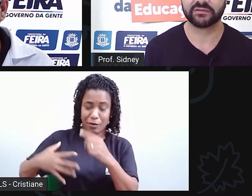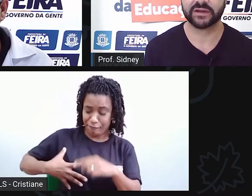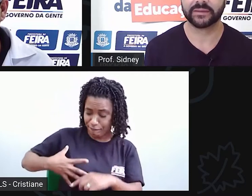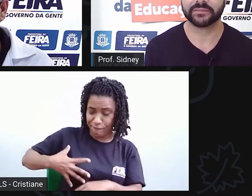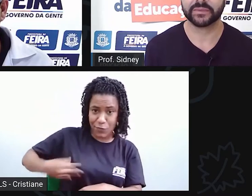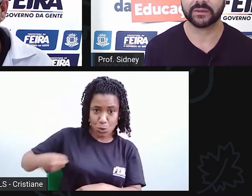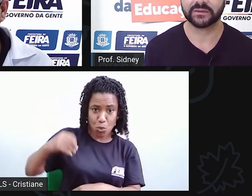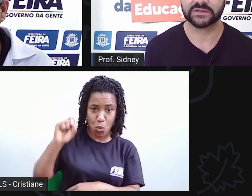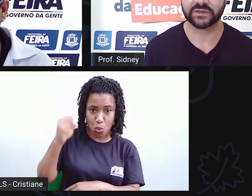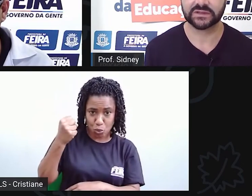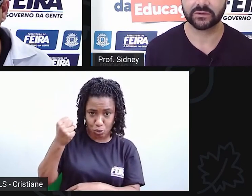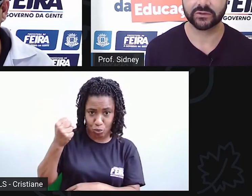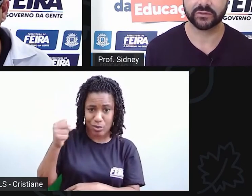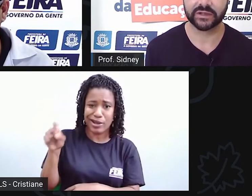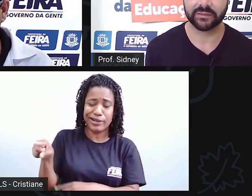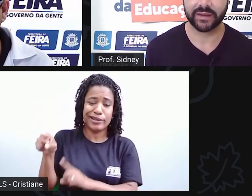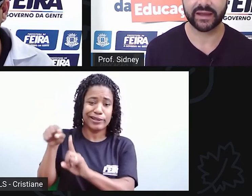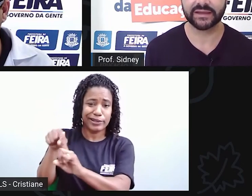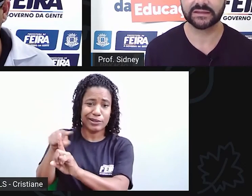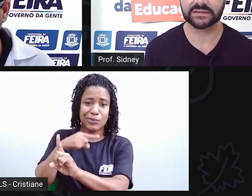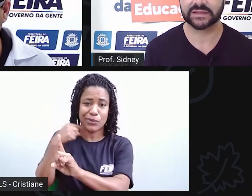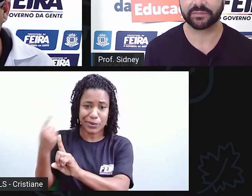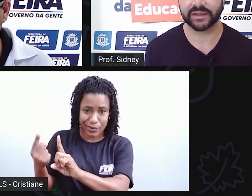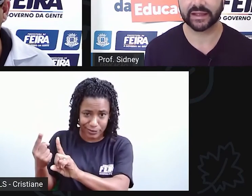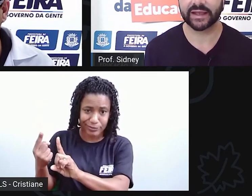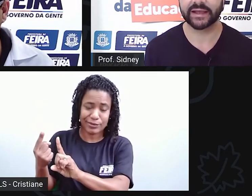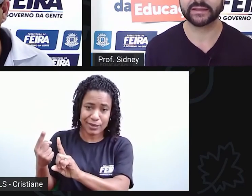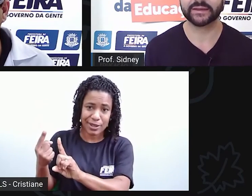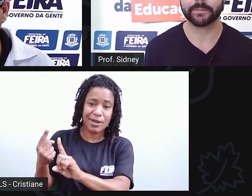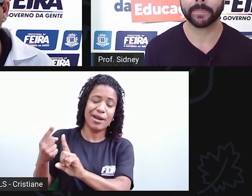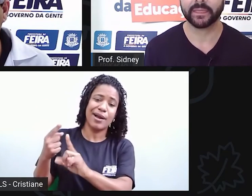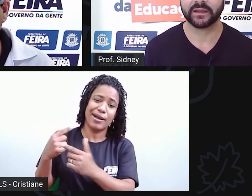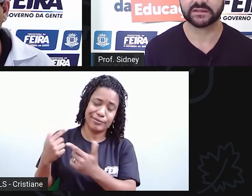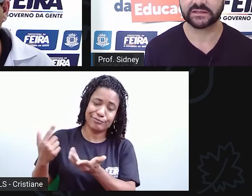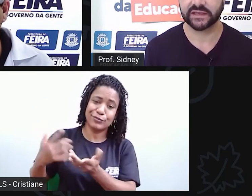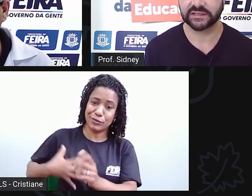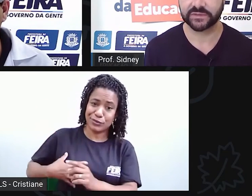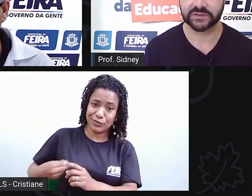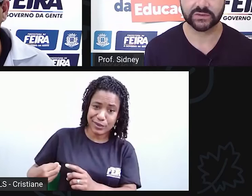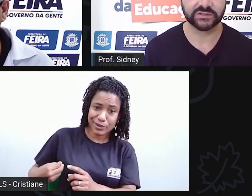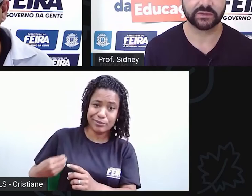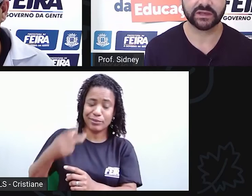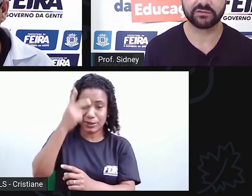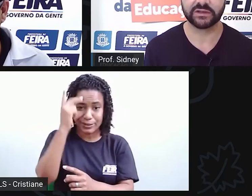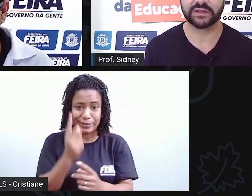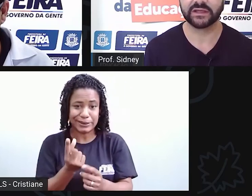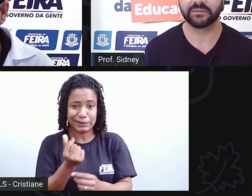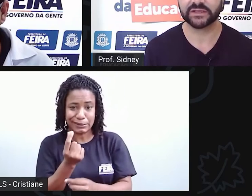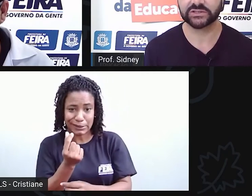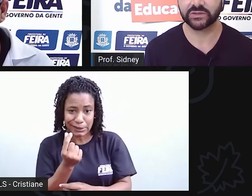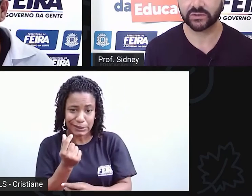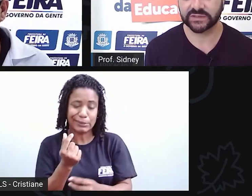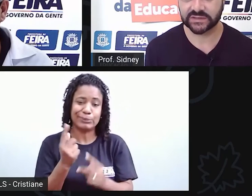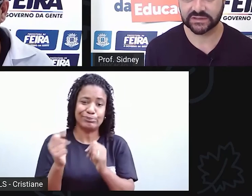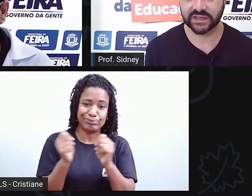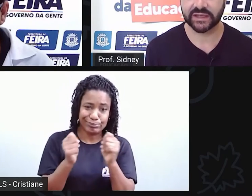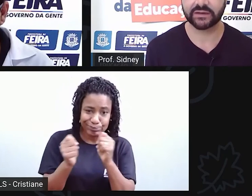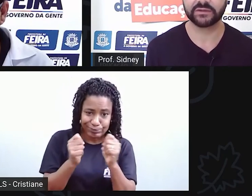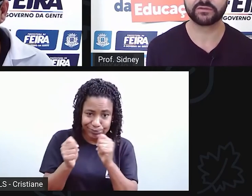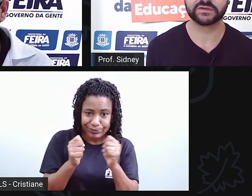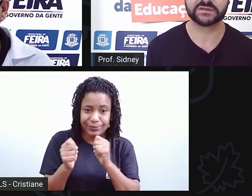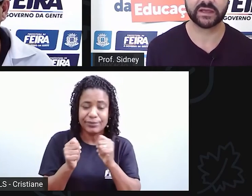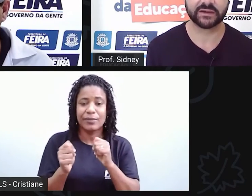estava numa situação econômica mais apertada, seis pessoas não queriam vender, mas dois